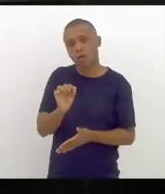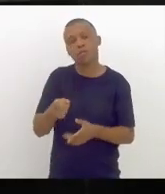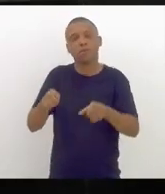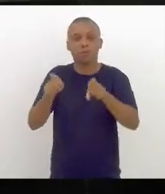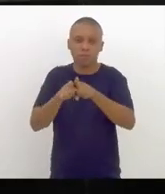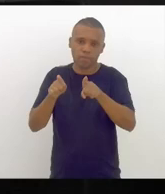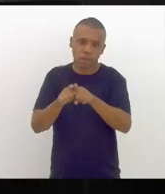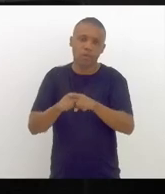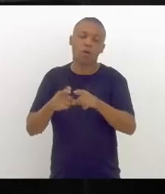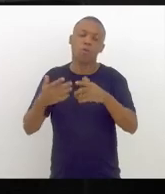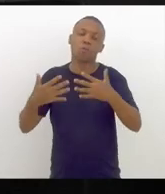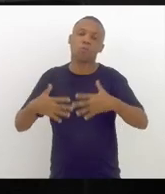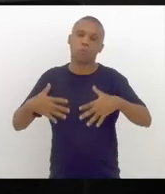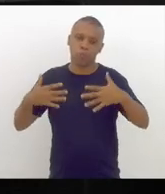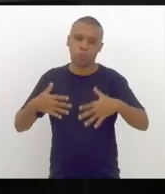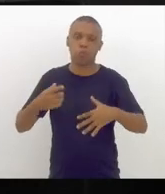muito,